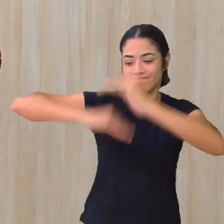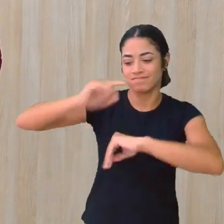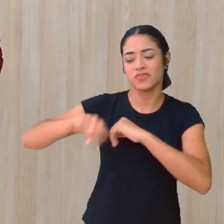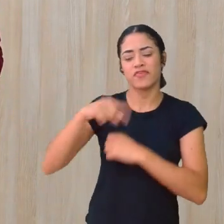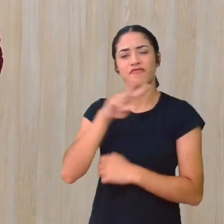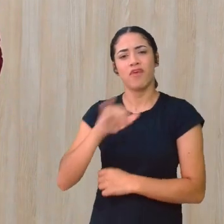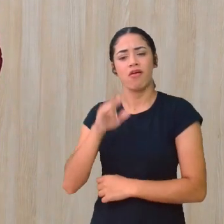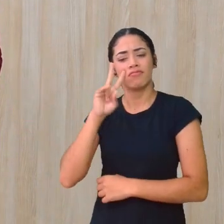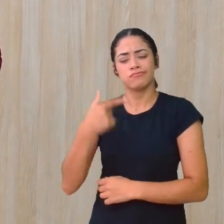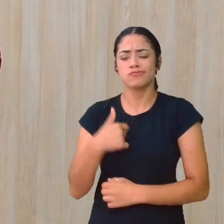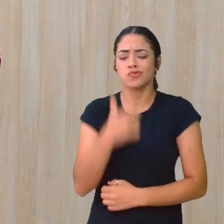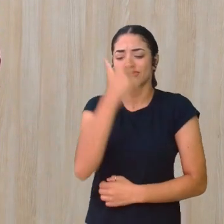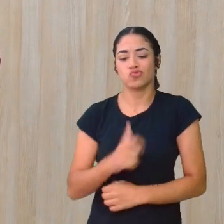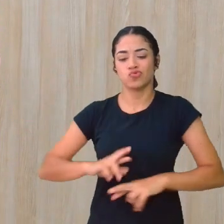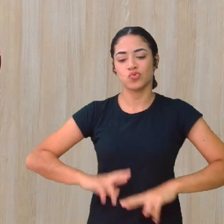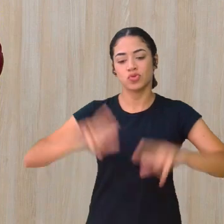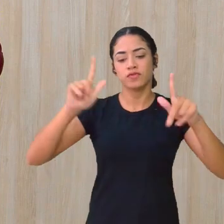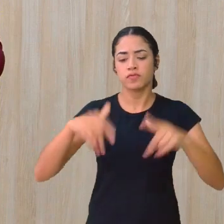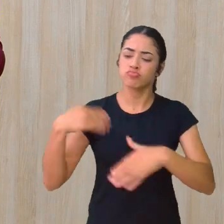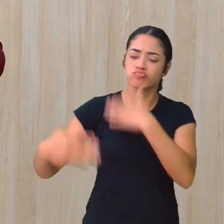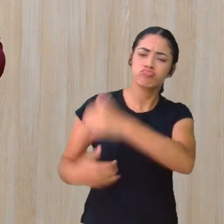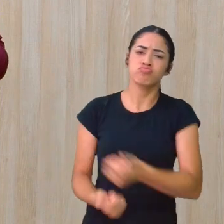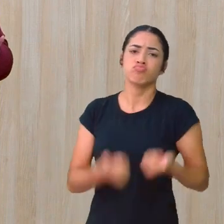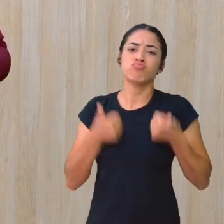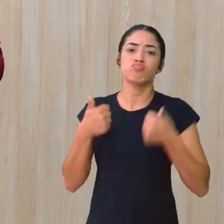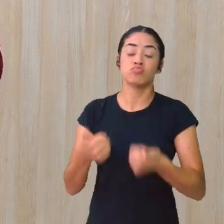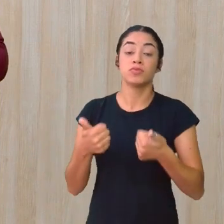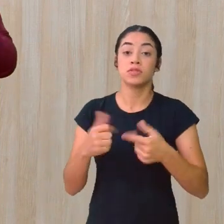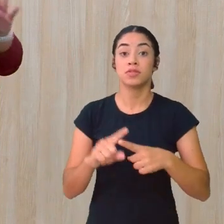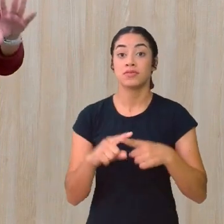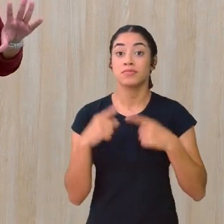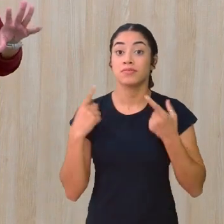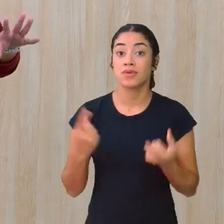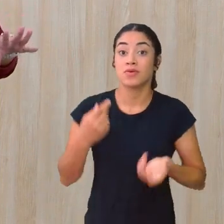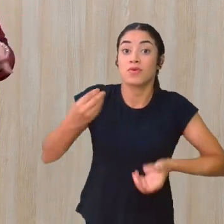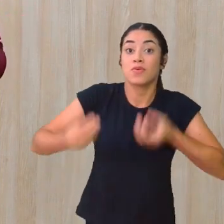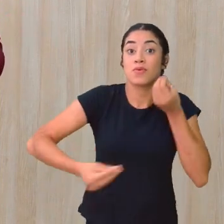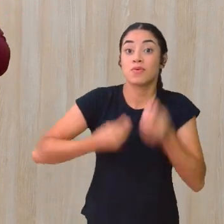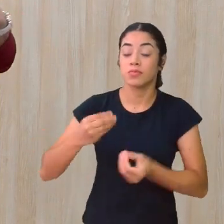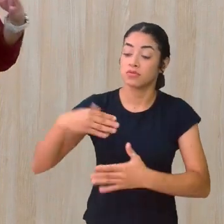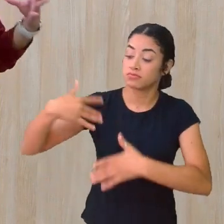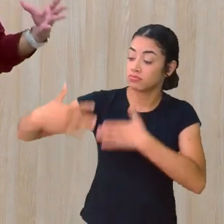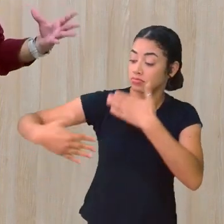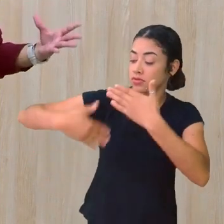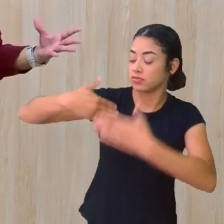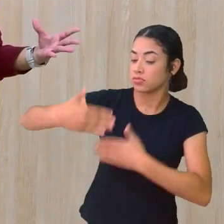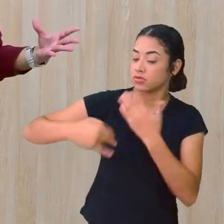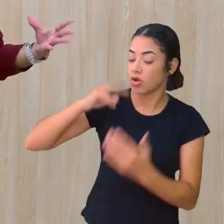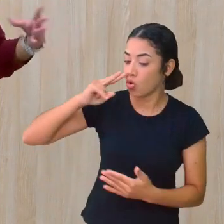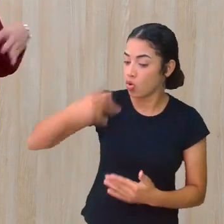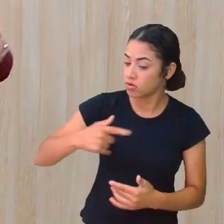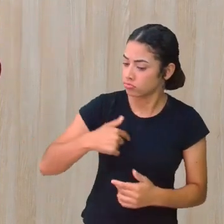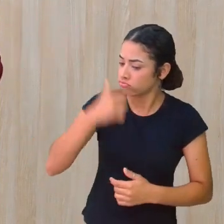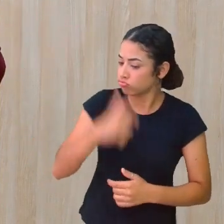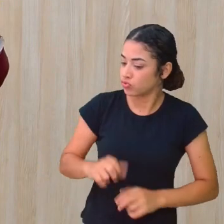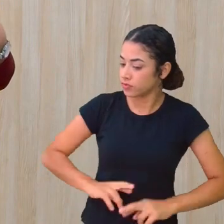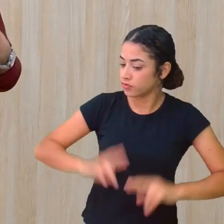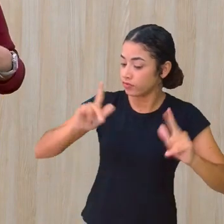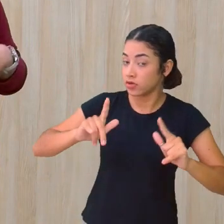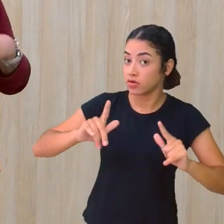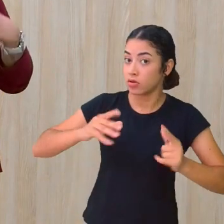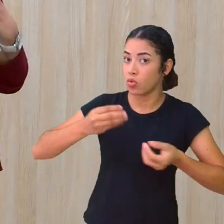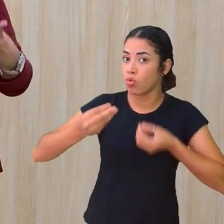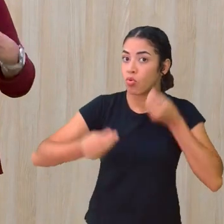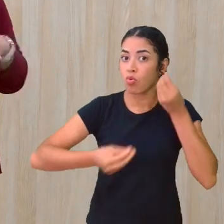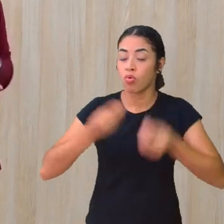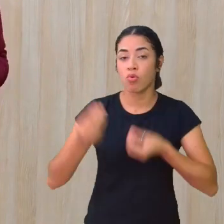E tá tudo bem Com relação a esse processo Mas como é que eu Depois de ter me reconhecido diferente Como é que eu lido